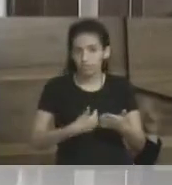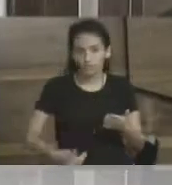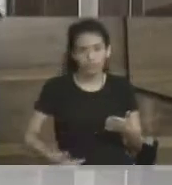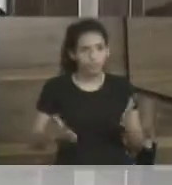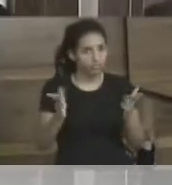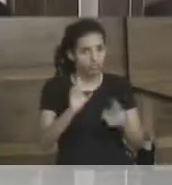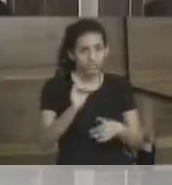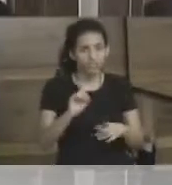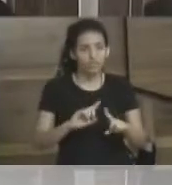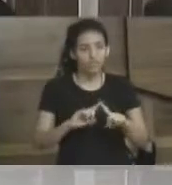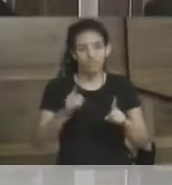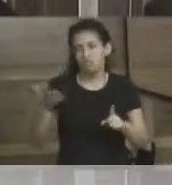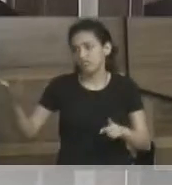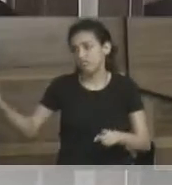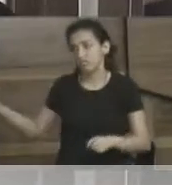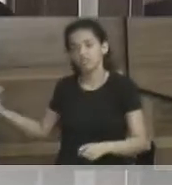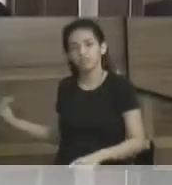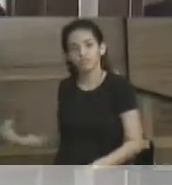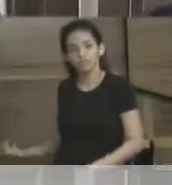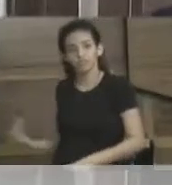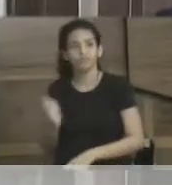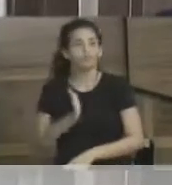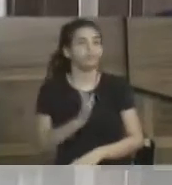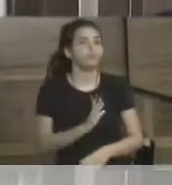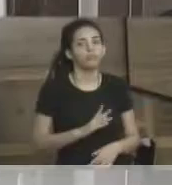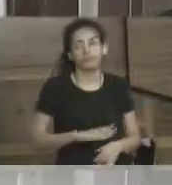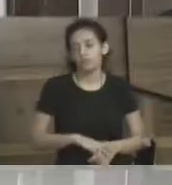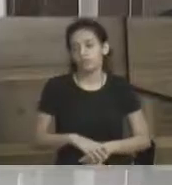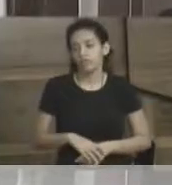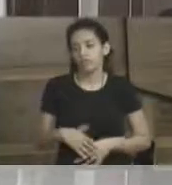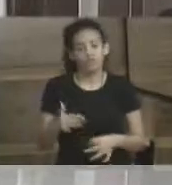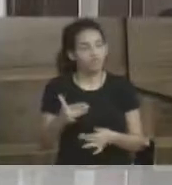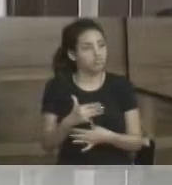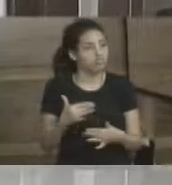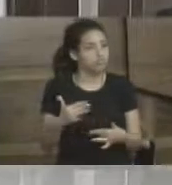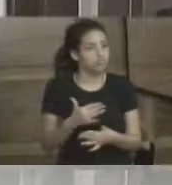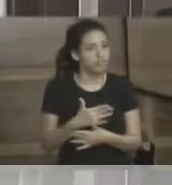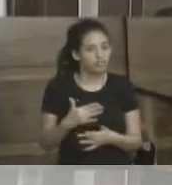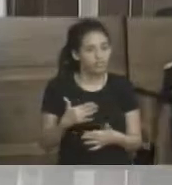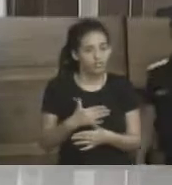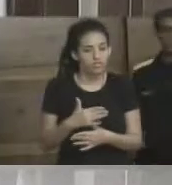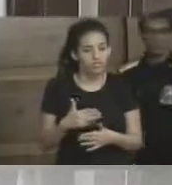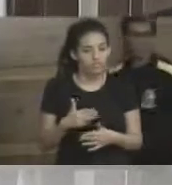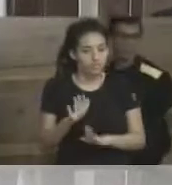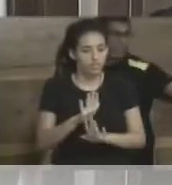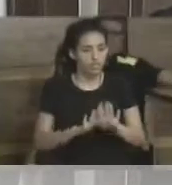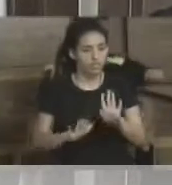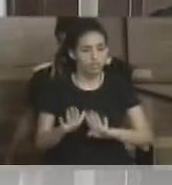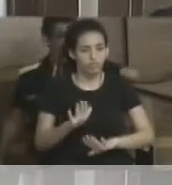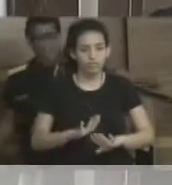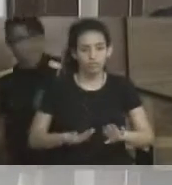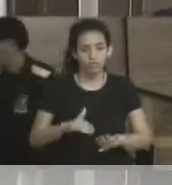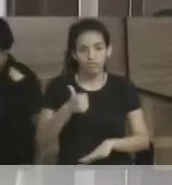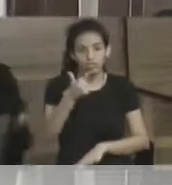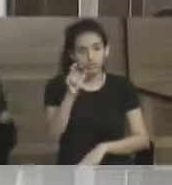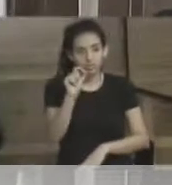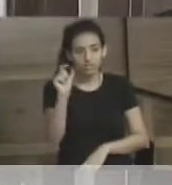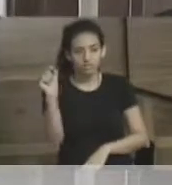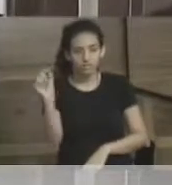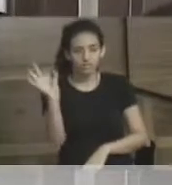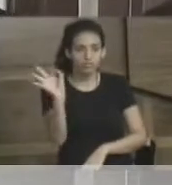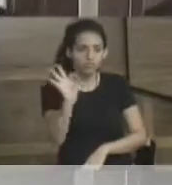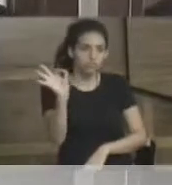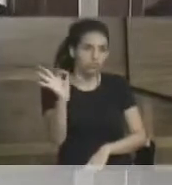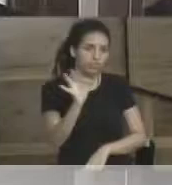que entrou agora, mas de tanto tempo atrás. Poços de Caldas trata 100% do esgoto deles, 100%.